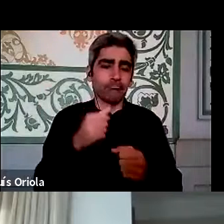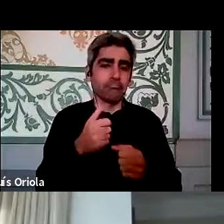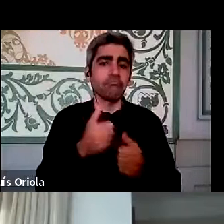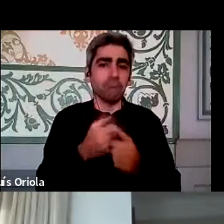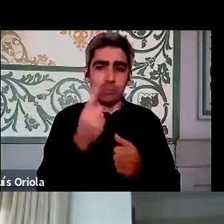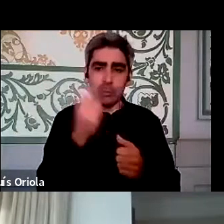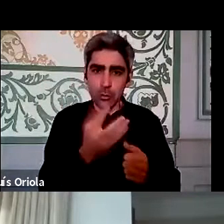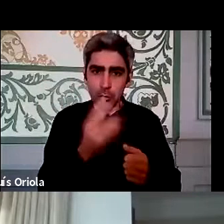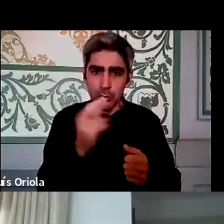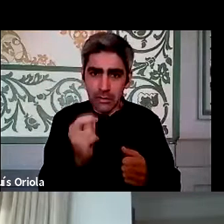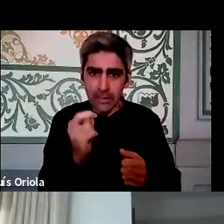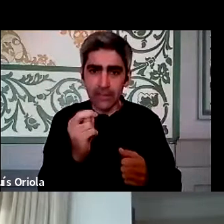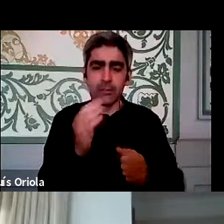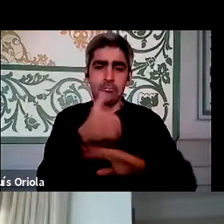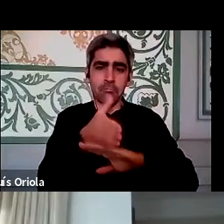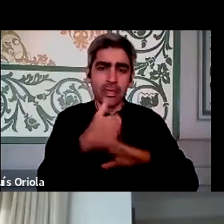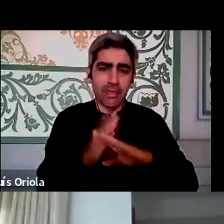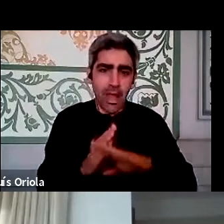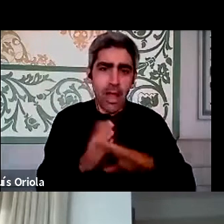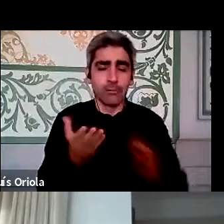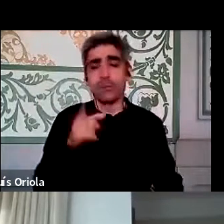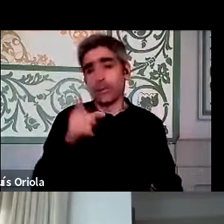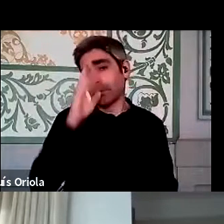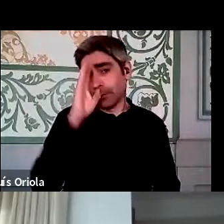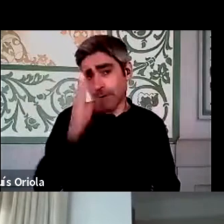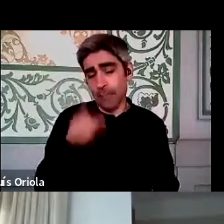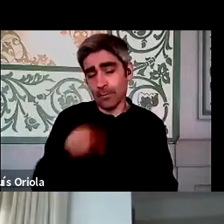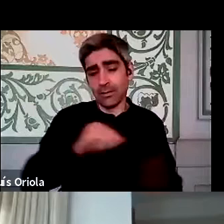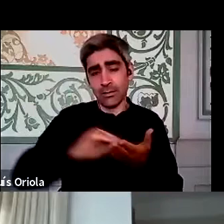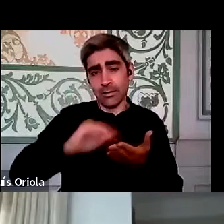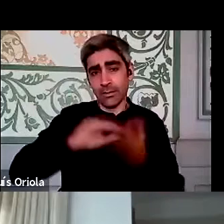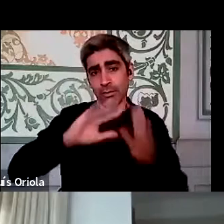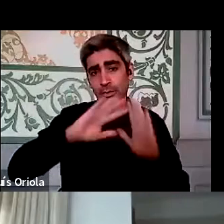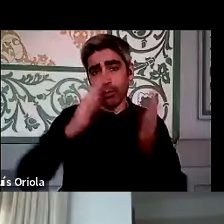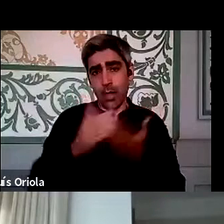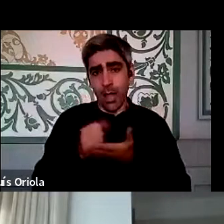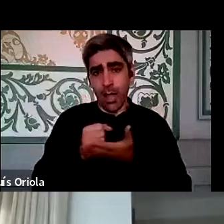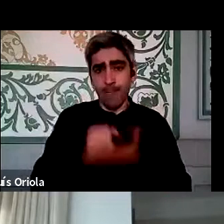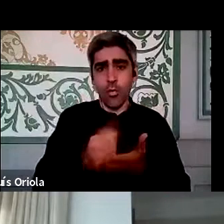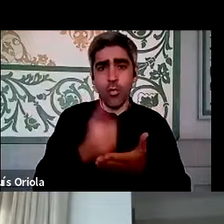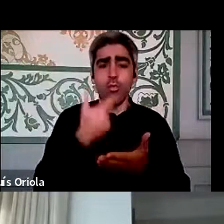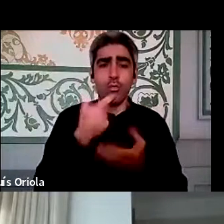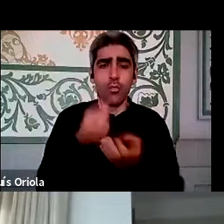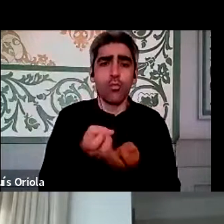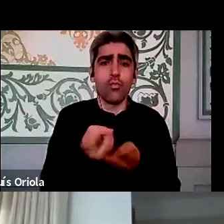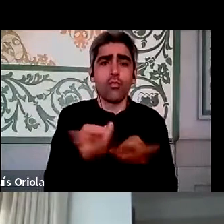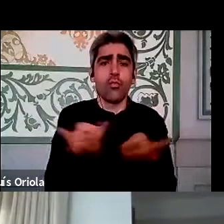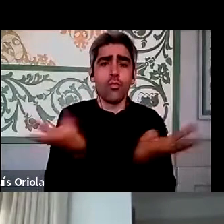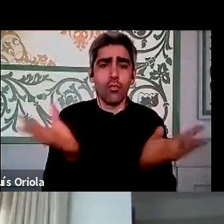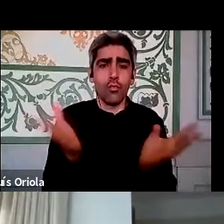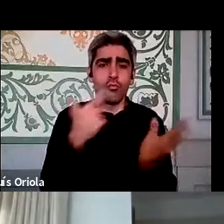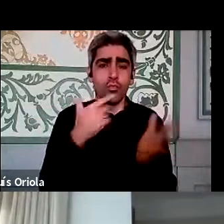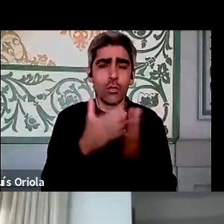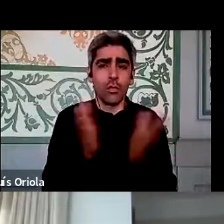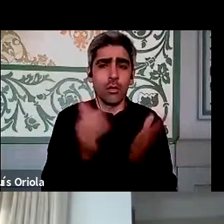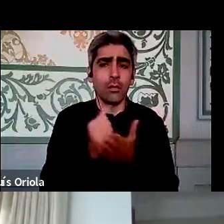terço, metade? Como o Nicolau sabe, a Secretaria-Geral dá apoio, tem uma área de linha muito intensa que é